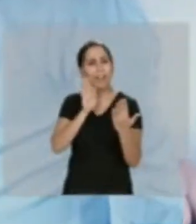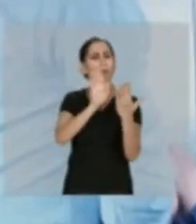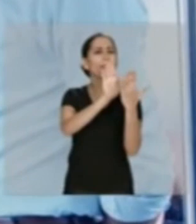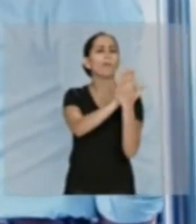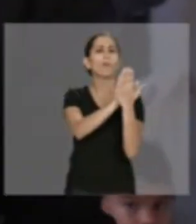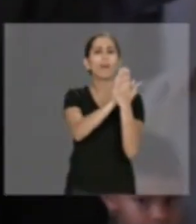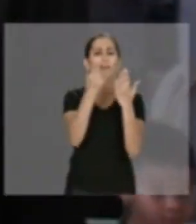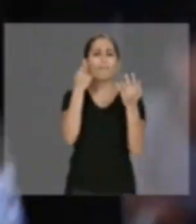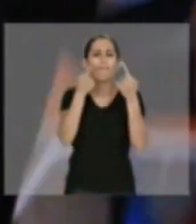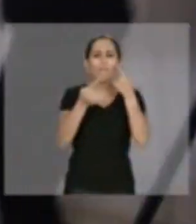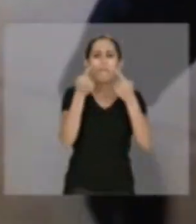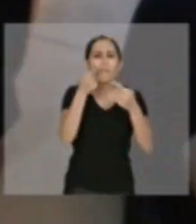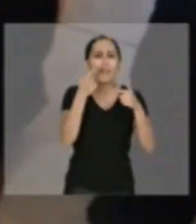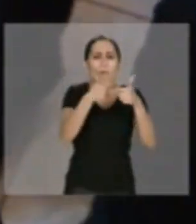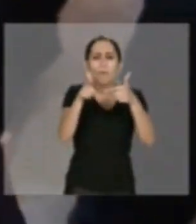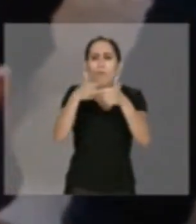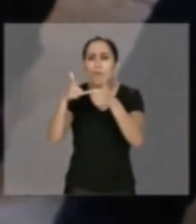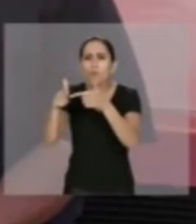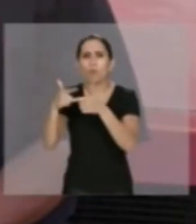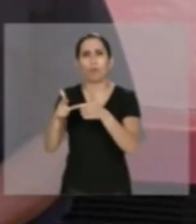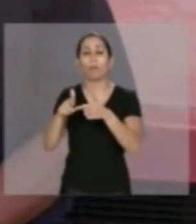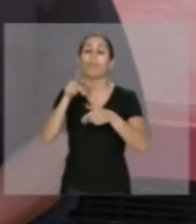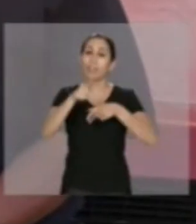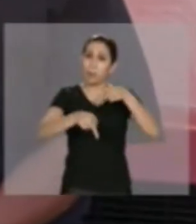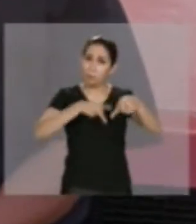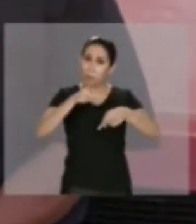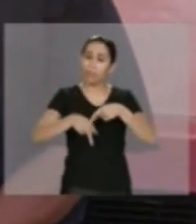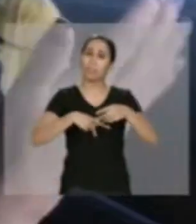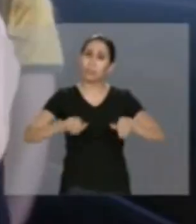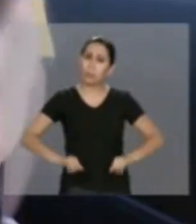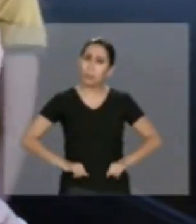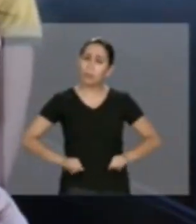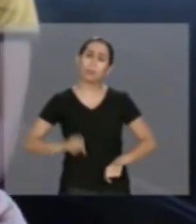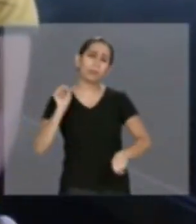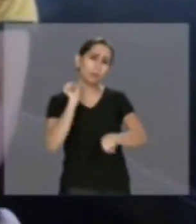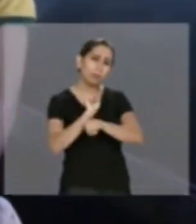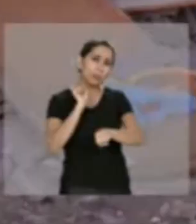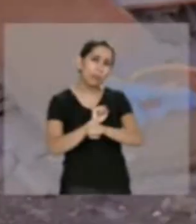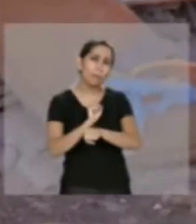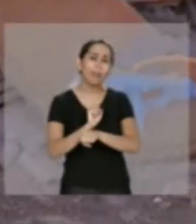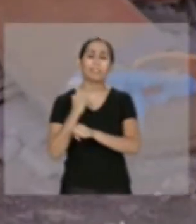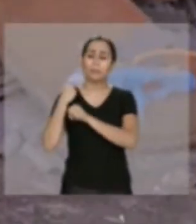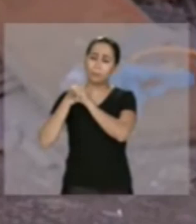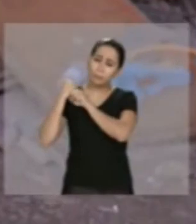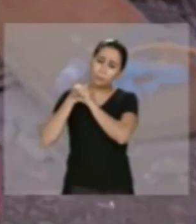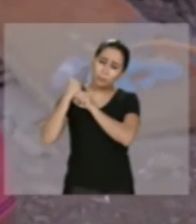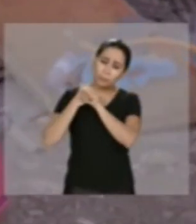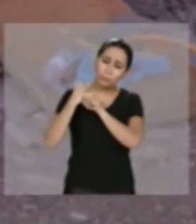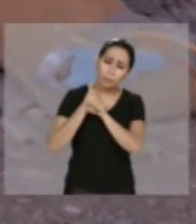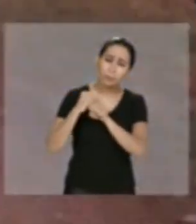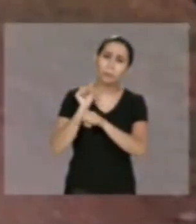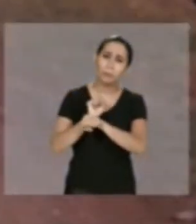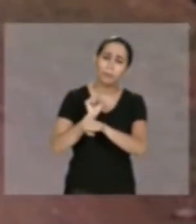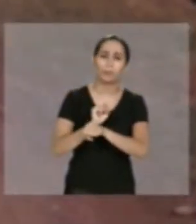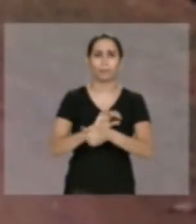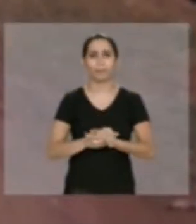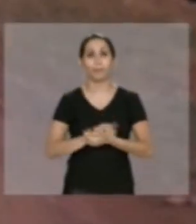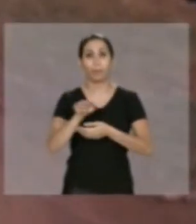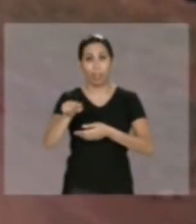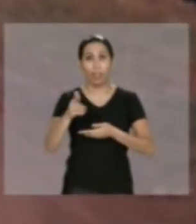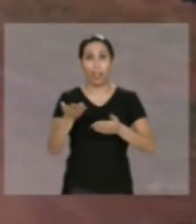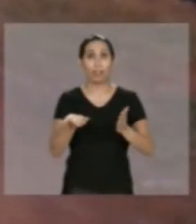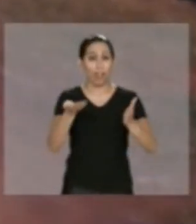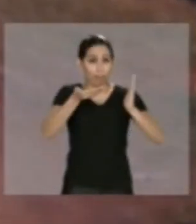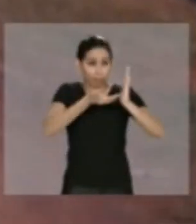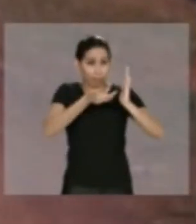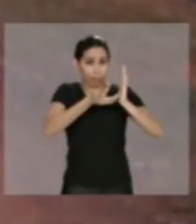problemas, é enfrentar de perto as graves crises que a população espera há décadas sem solução. Na Câmara